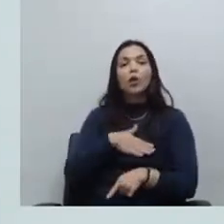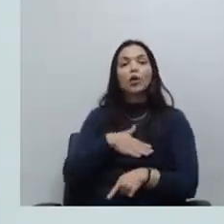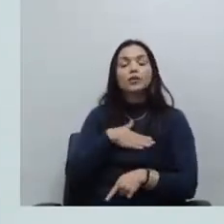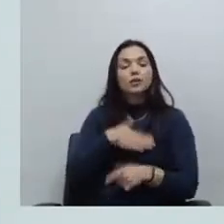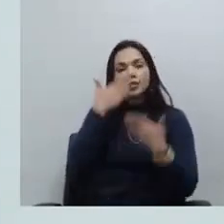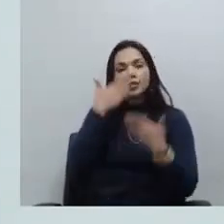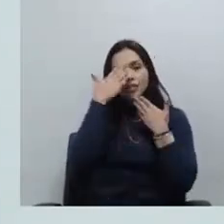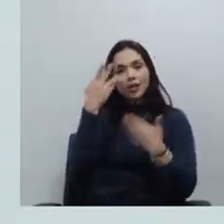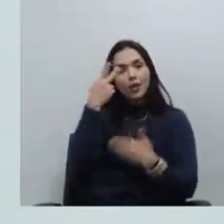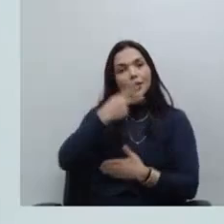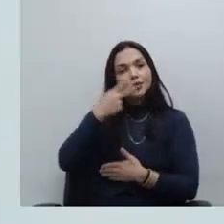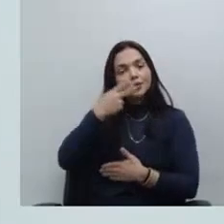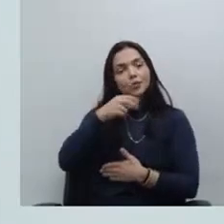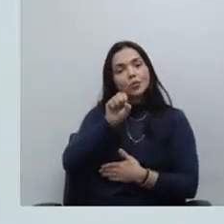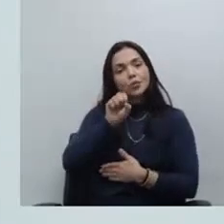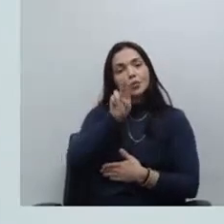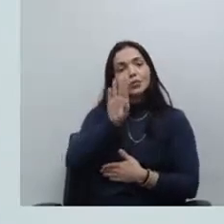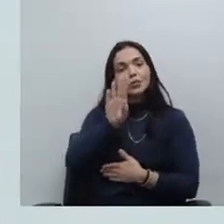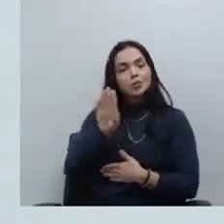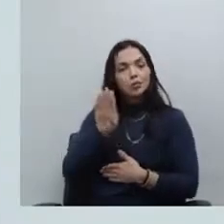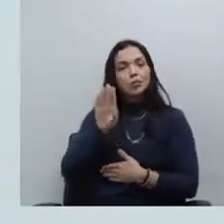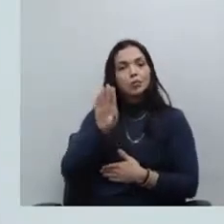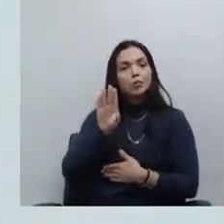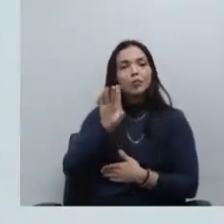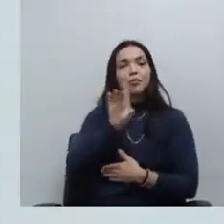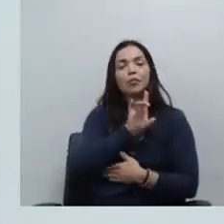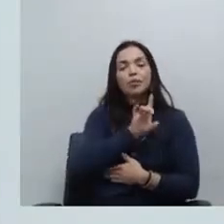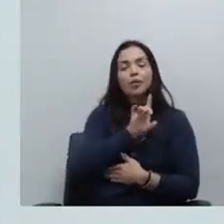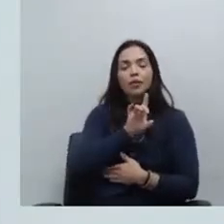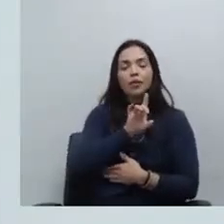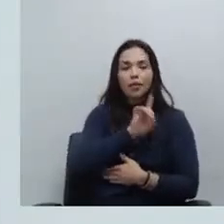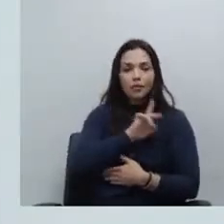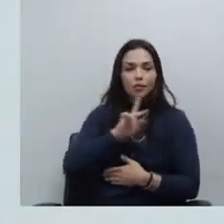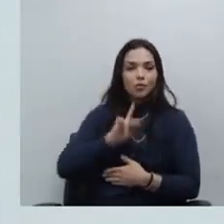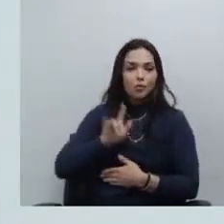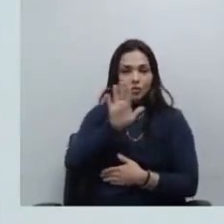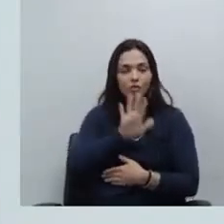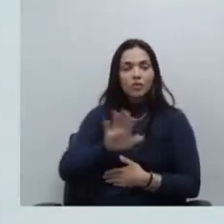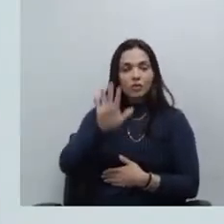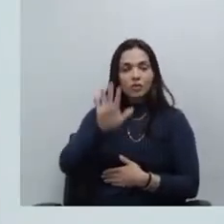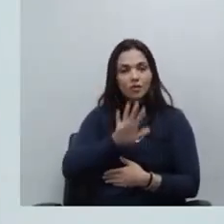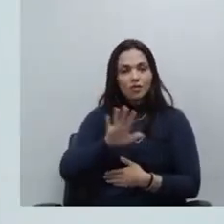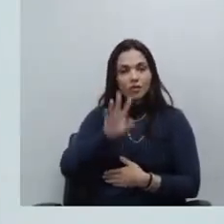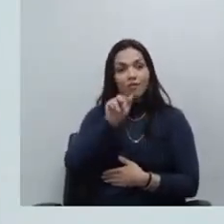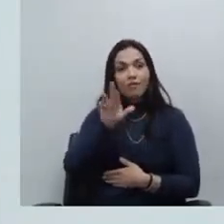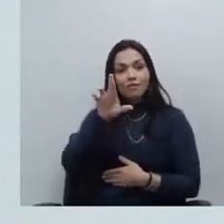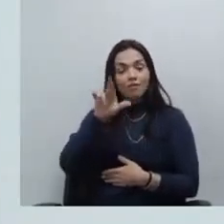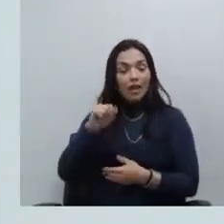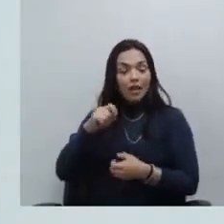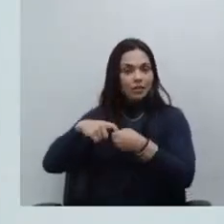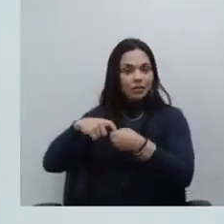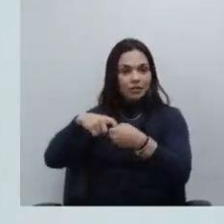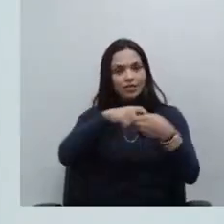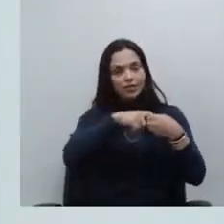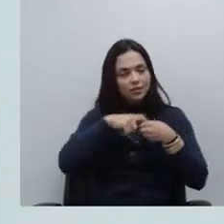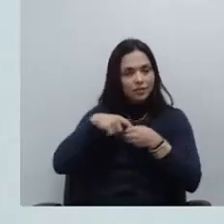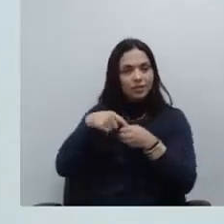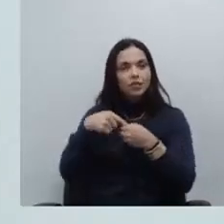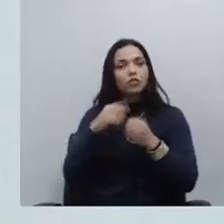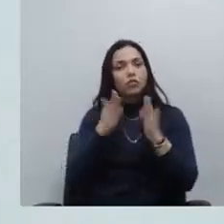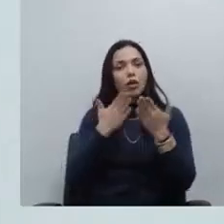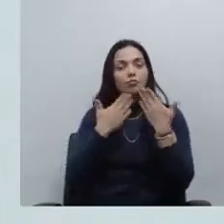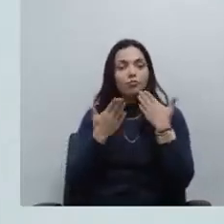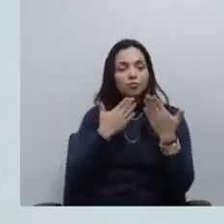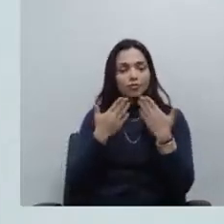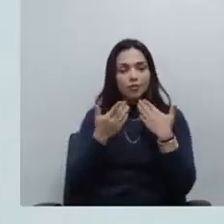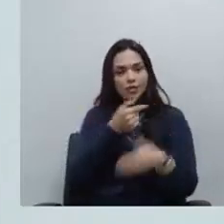subdefensor público geral aqui na condição de coordenador da unidade varas singulares tivemos diversos diálogos essa semana e